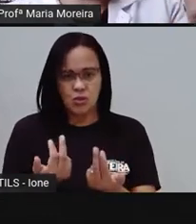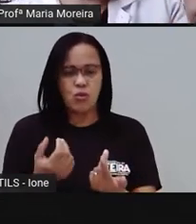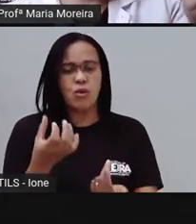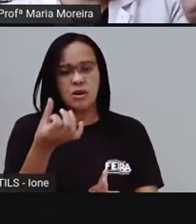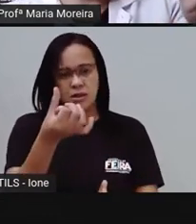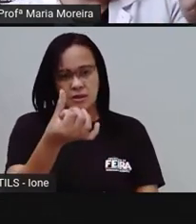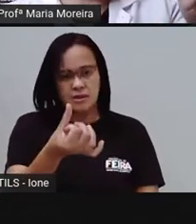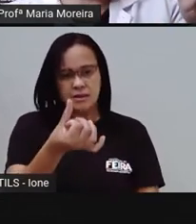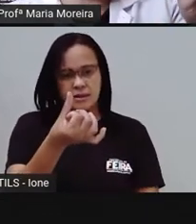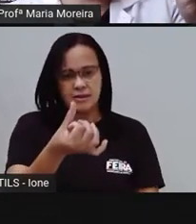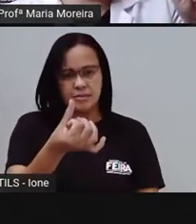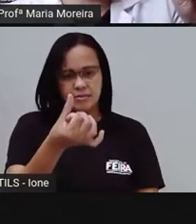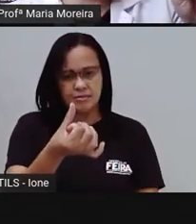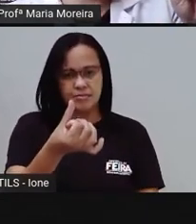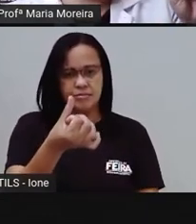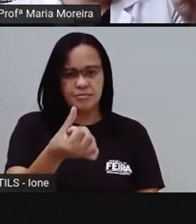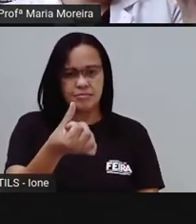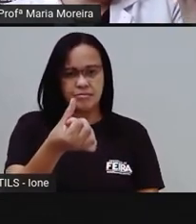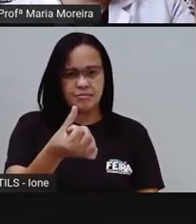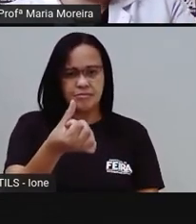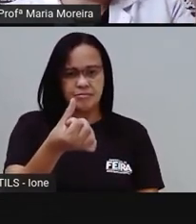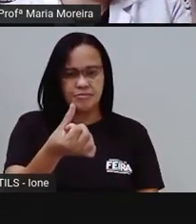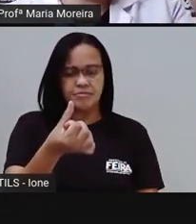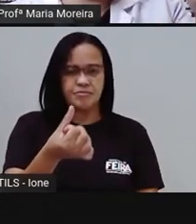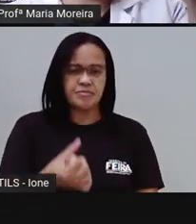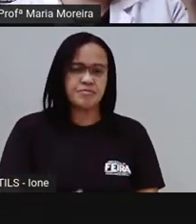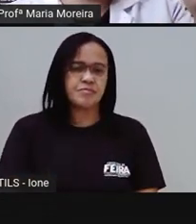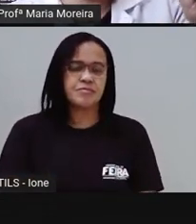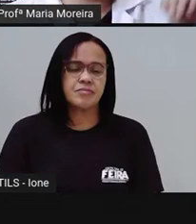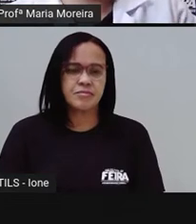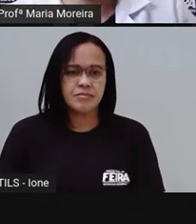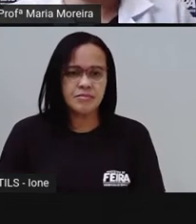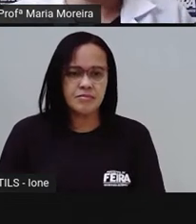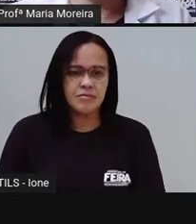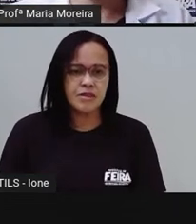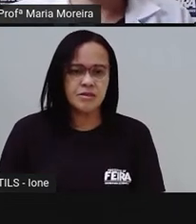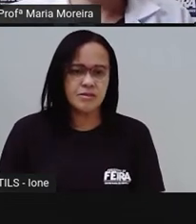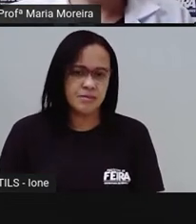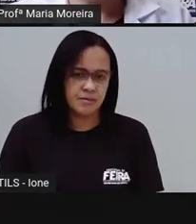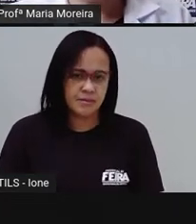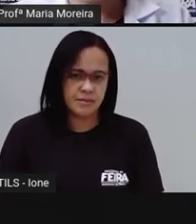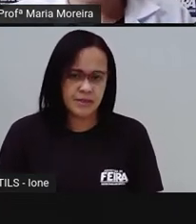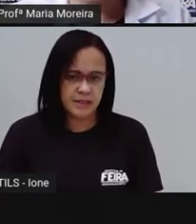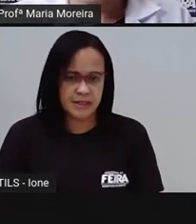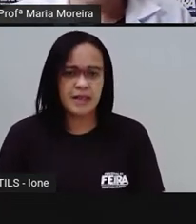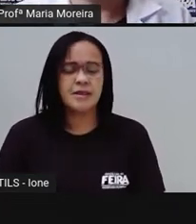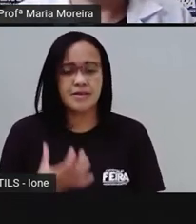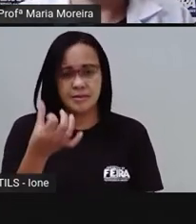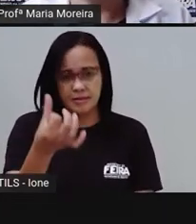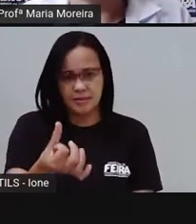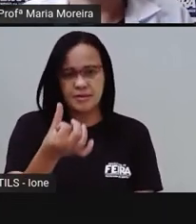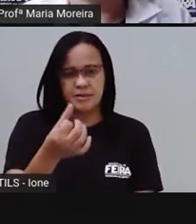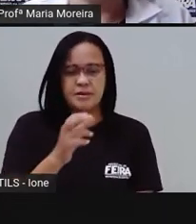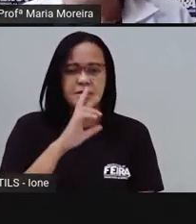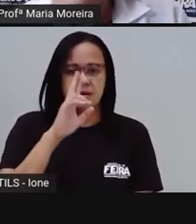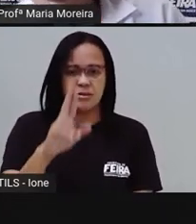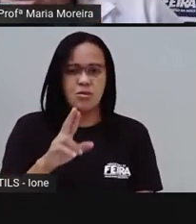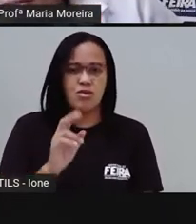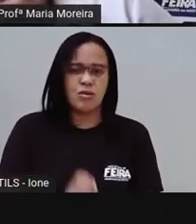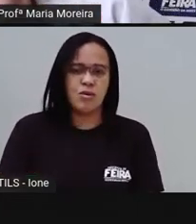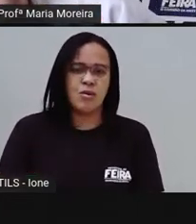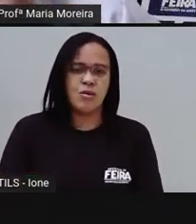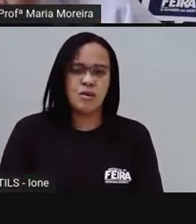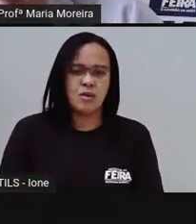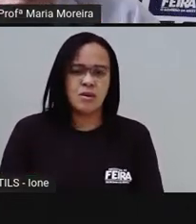Dois, não isso? Ó, ou três mais três, que dá quanto? Seis. E aqui agora?